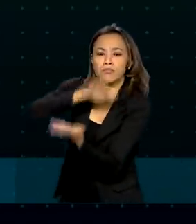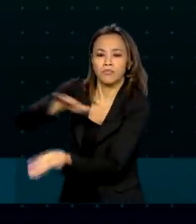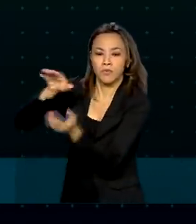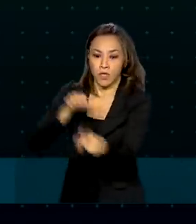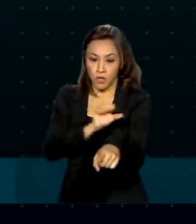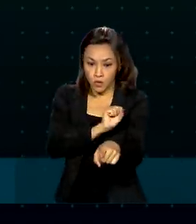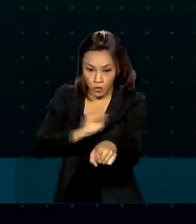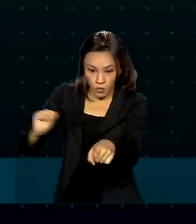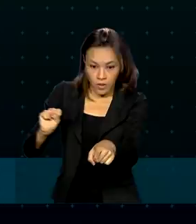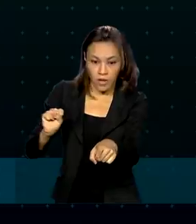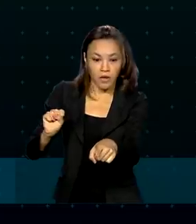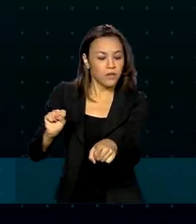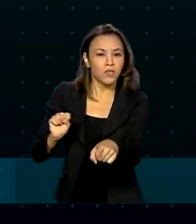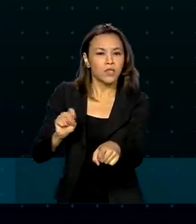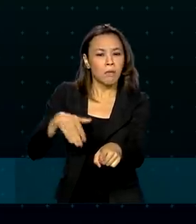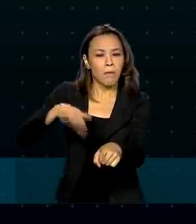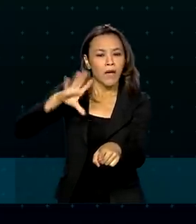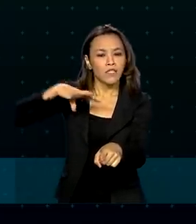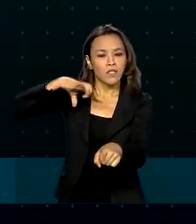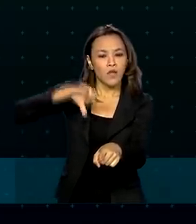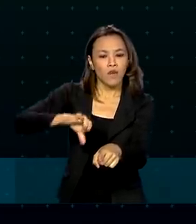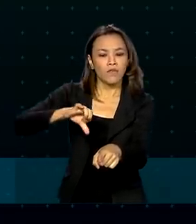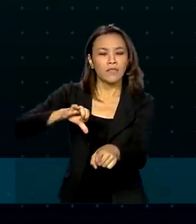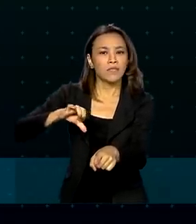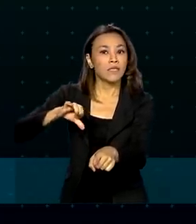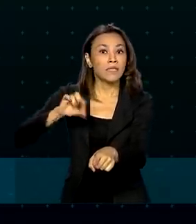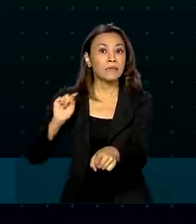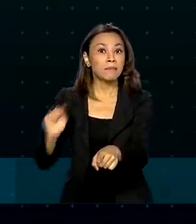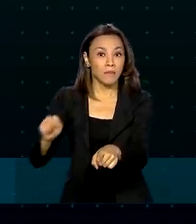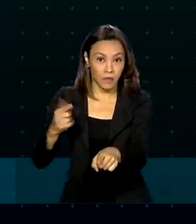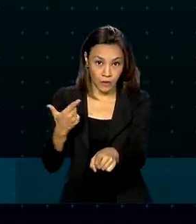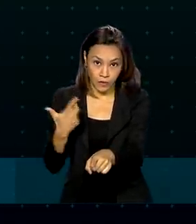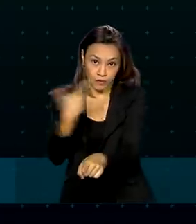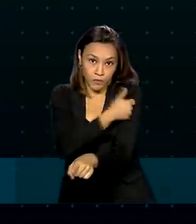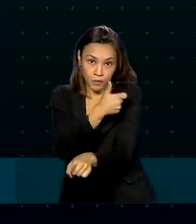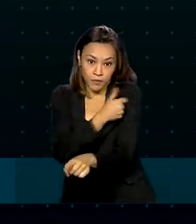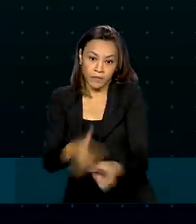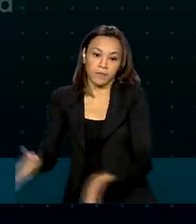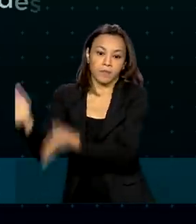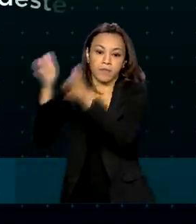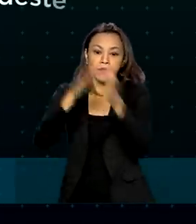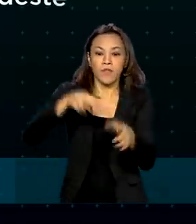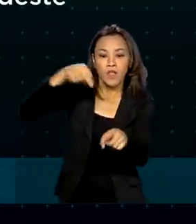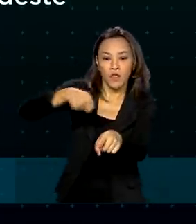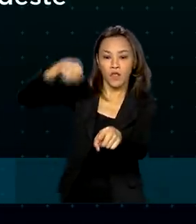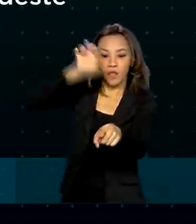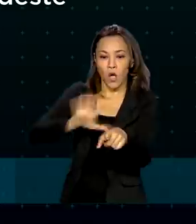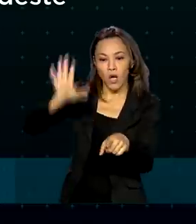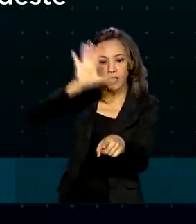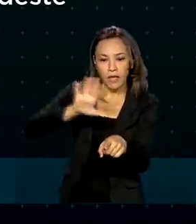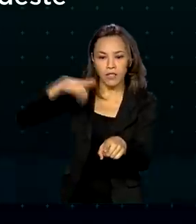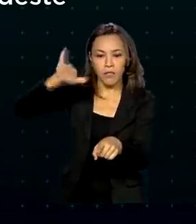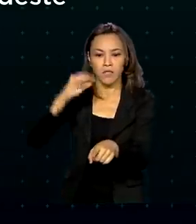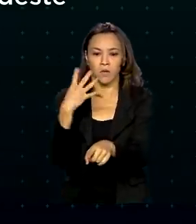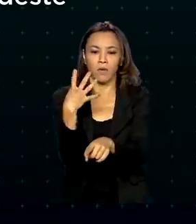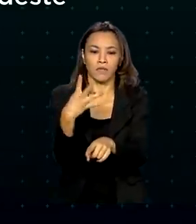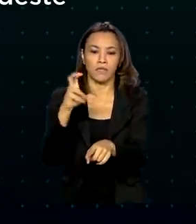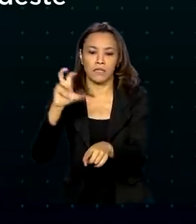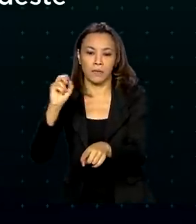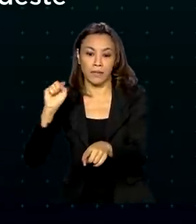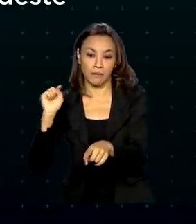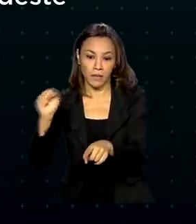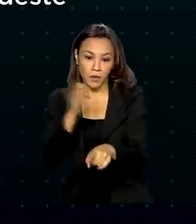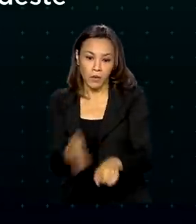sudeste vai receber mais de 900 mil doses. A nordeste, mais de 450 mil.